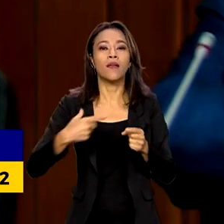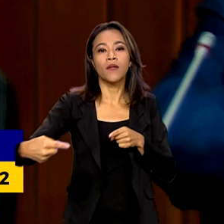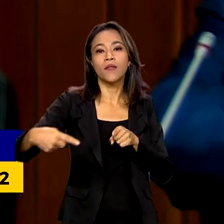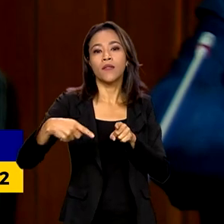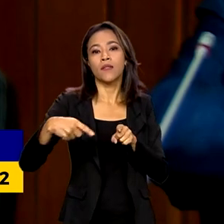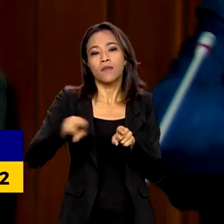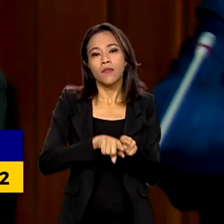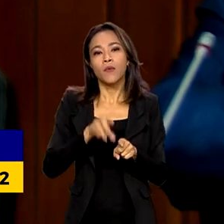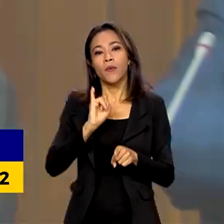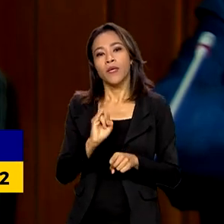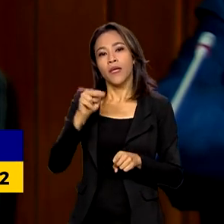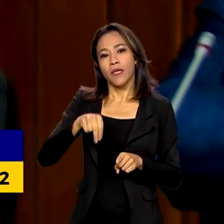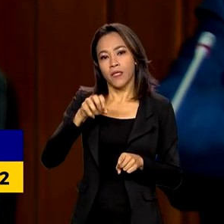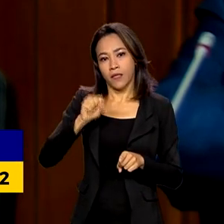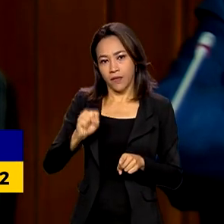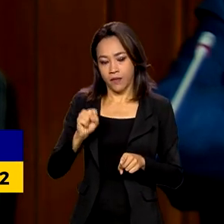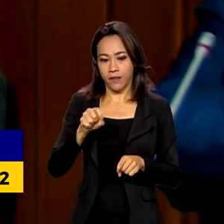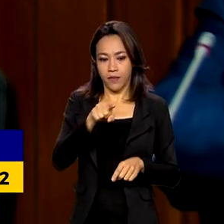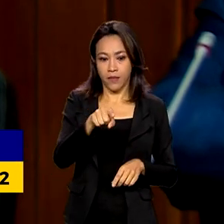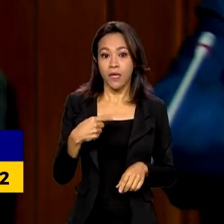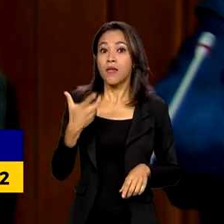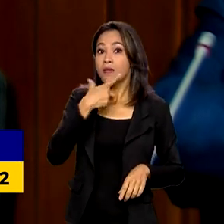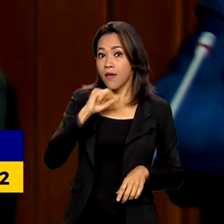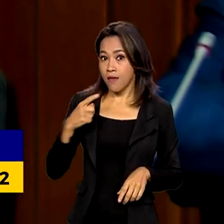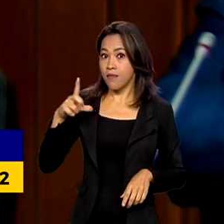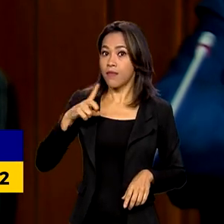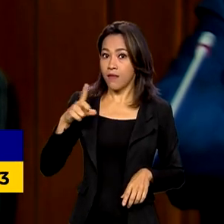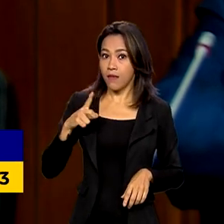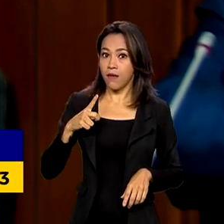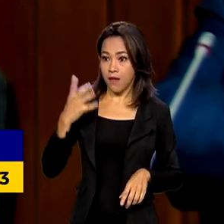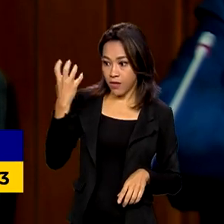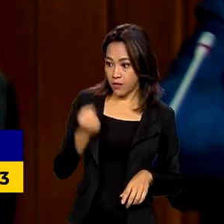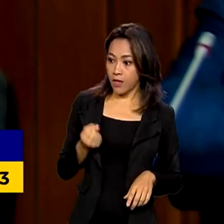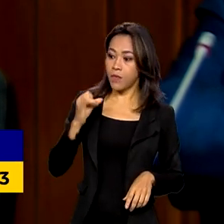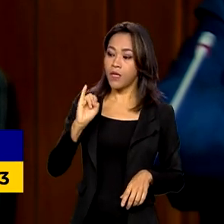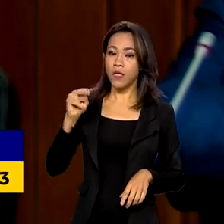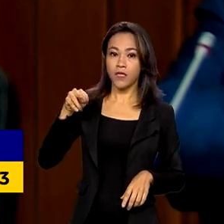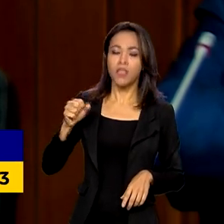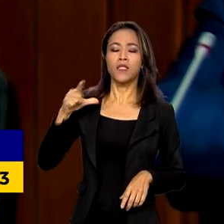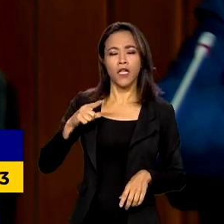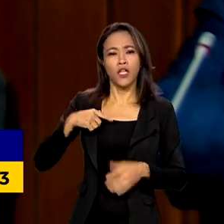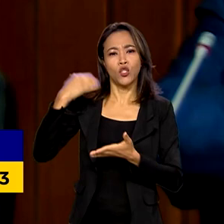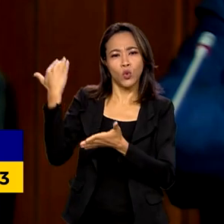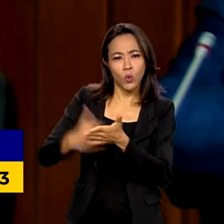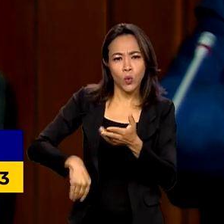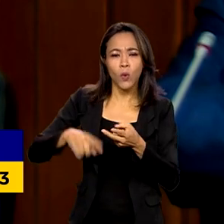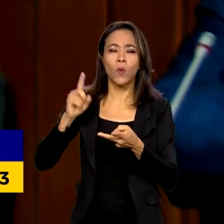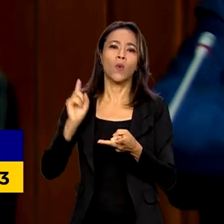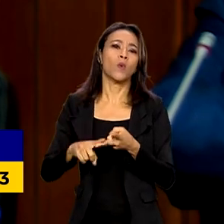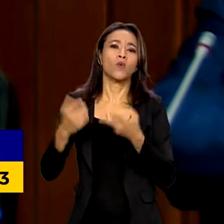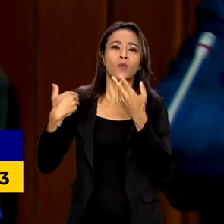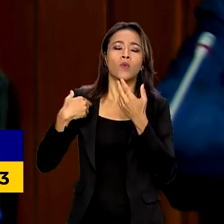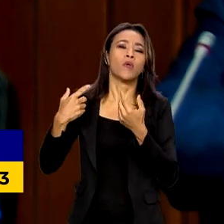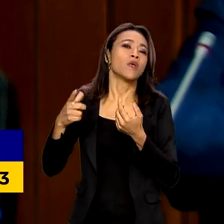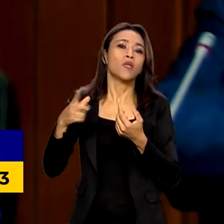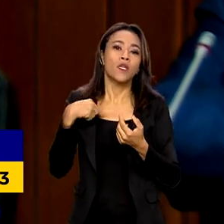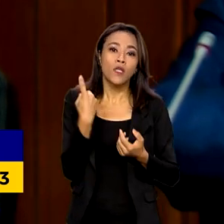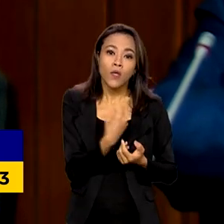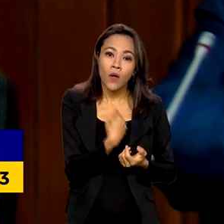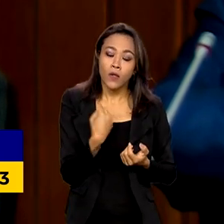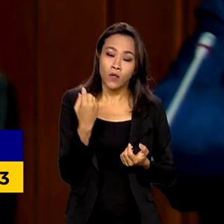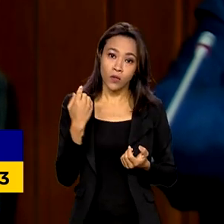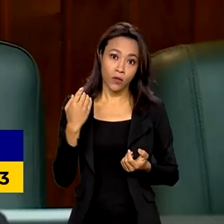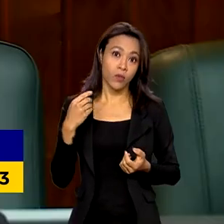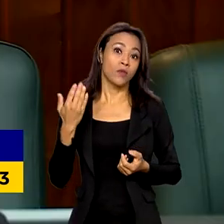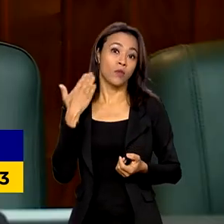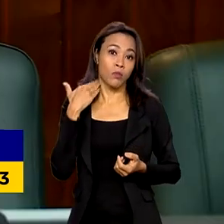Todos os beneficiários do INSS passarão a ter acesso a vários cupons, vantagens e descontos que os nossos parceiros do Banco do Brasil estão oferecendo